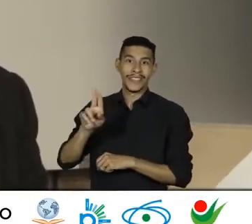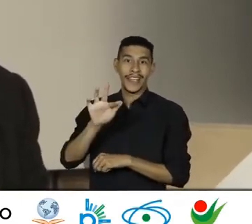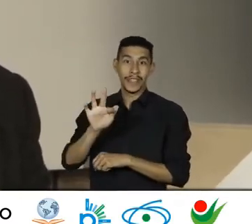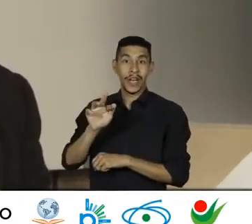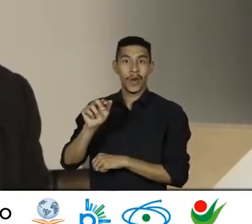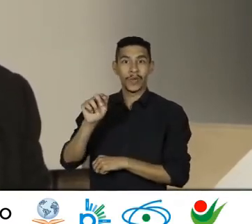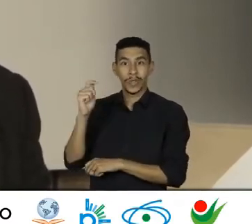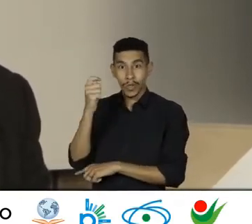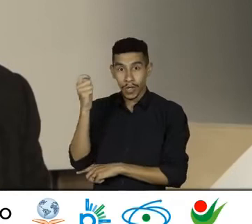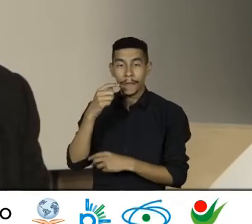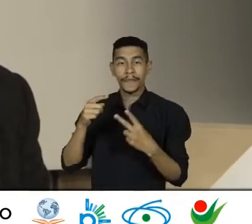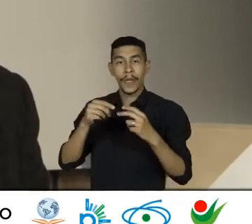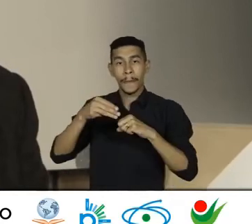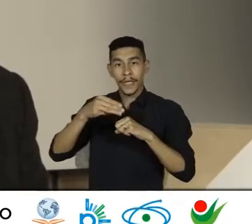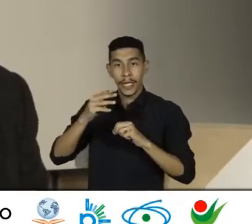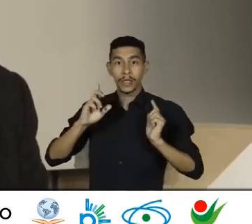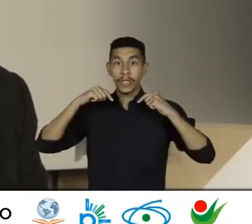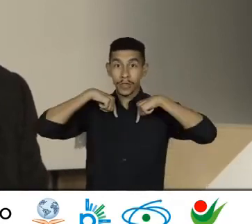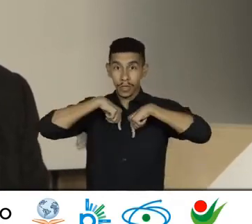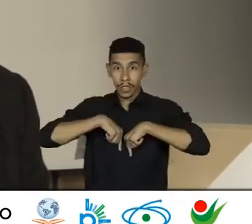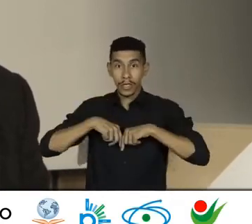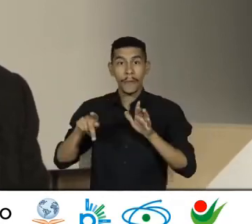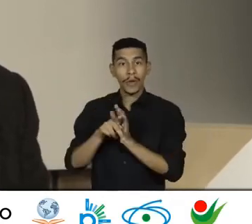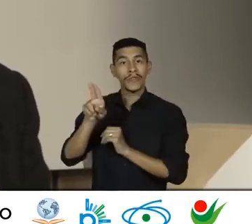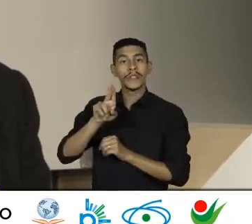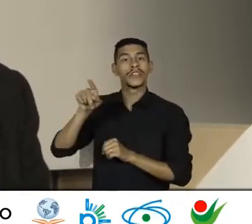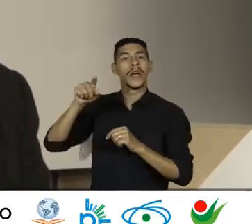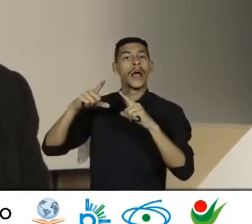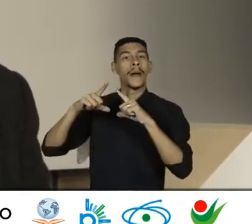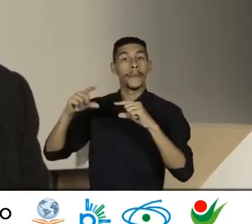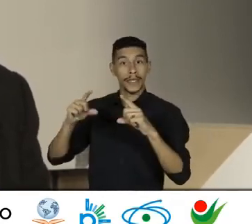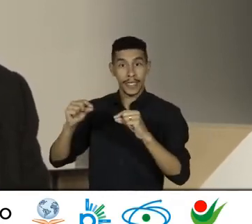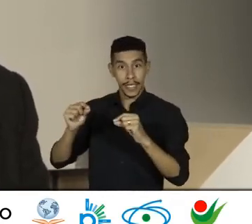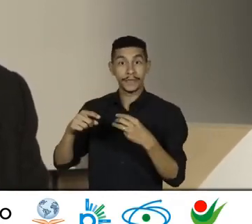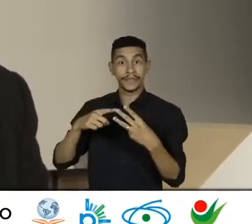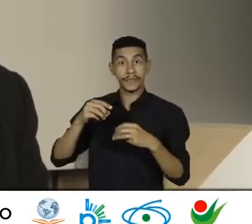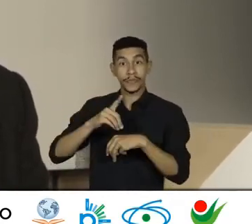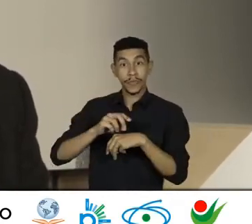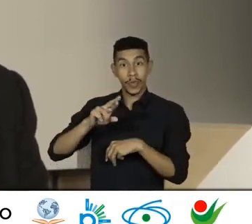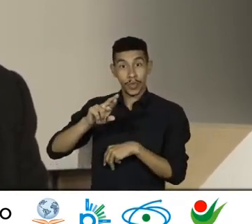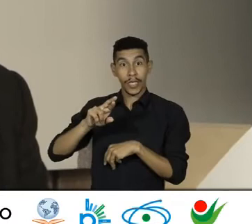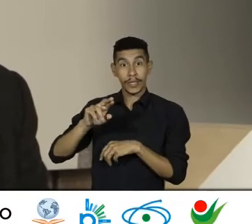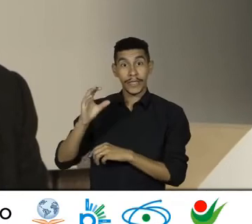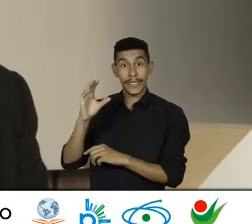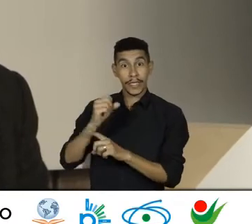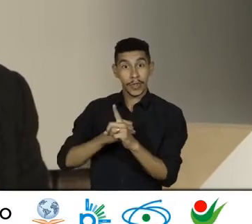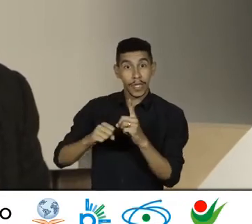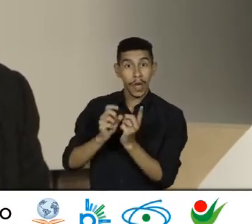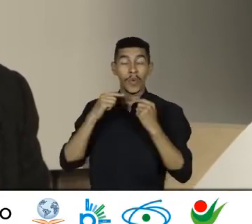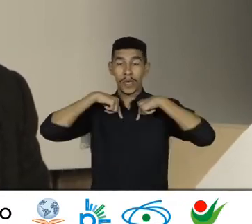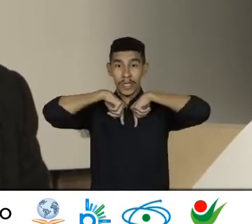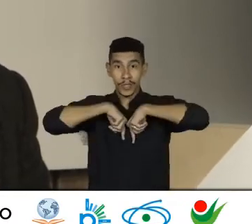Mestrado Em antropologia Pela Universidade De Brasília Doutorado Em ciência social Antropologia social